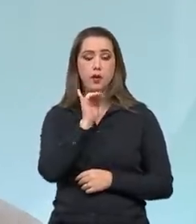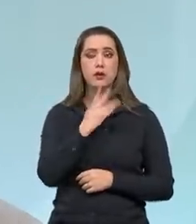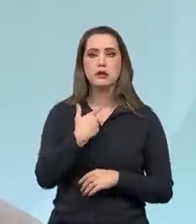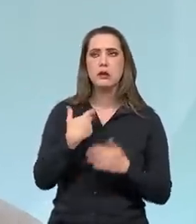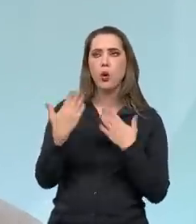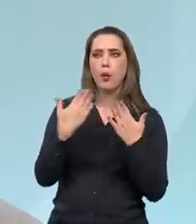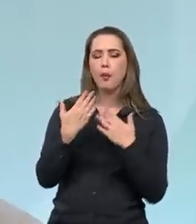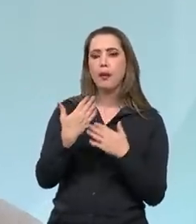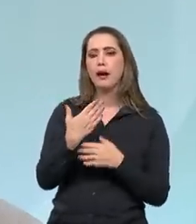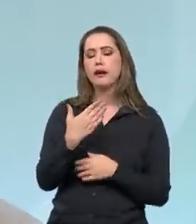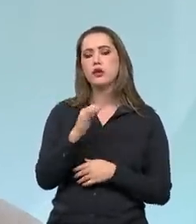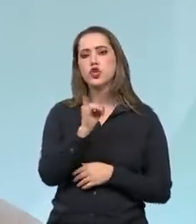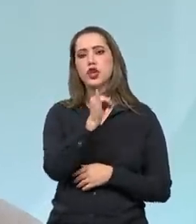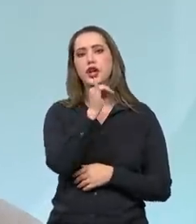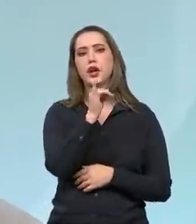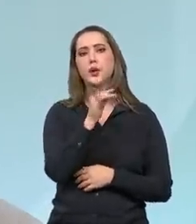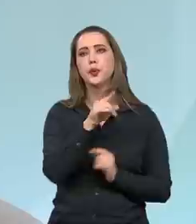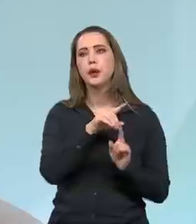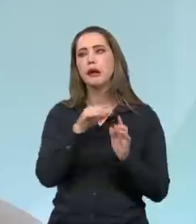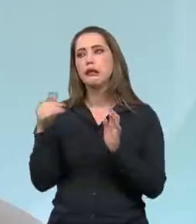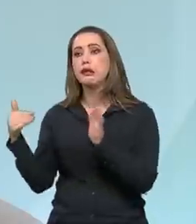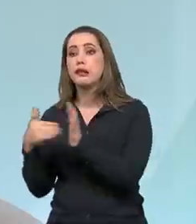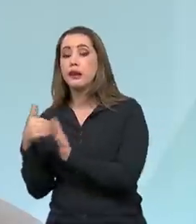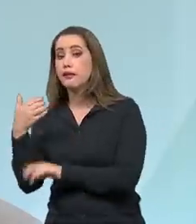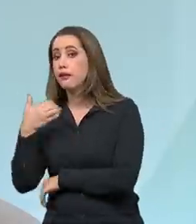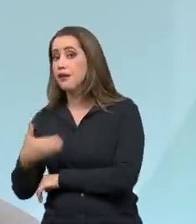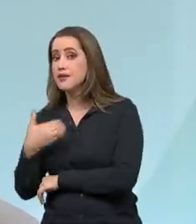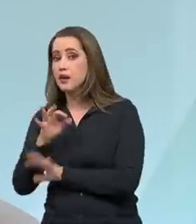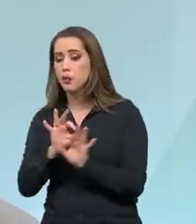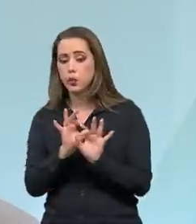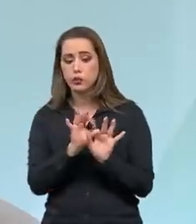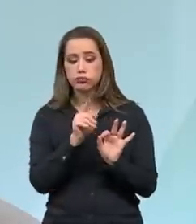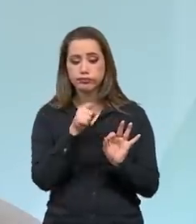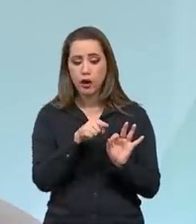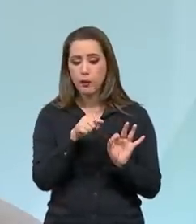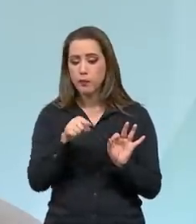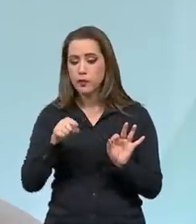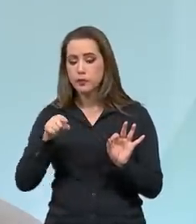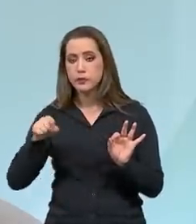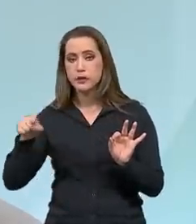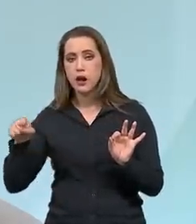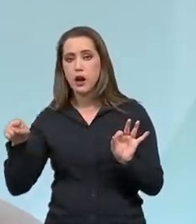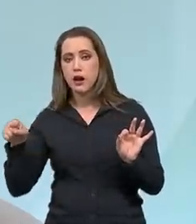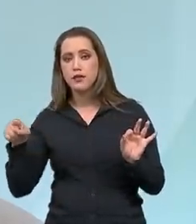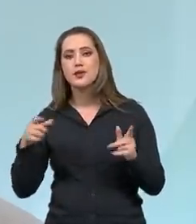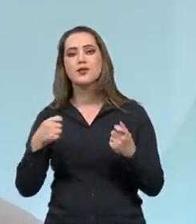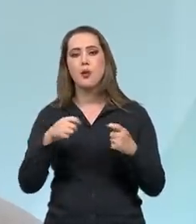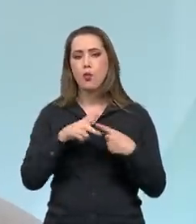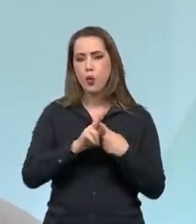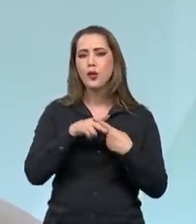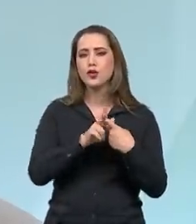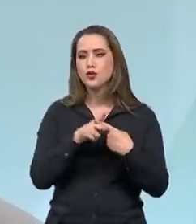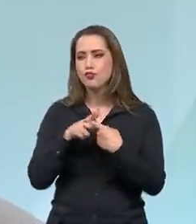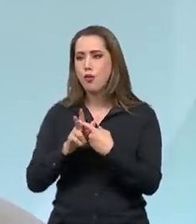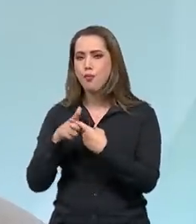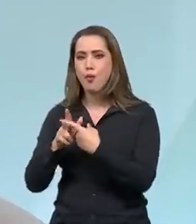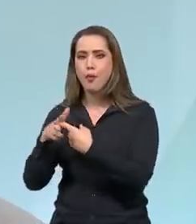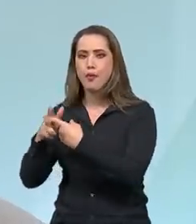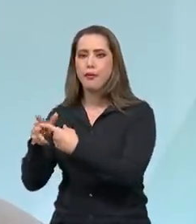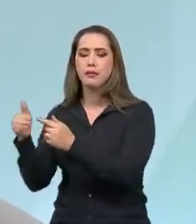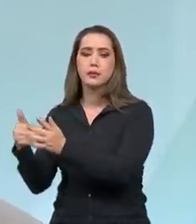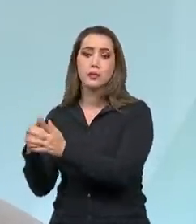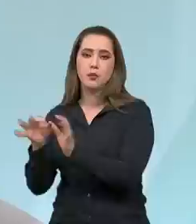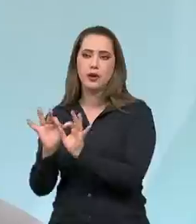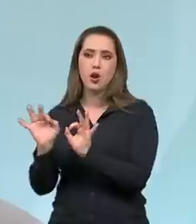vai passando os meses e o conjunto de informações vai crescendo. Então, é natural que você revise as previsões. Então, a